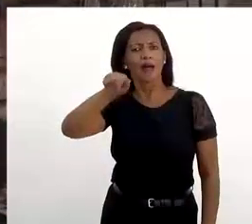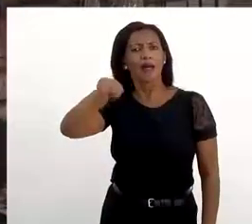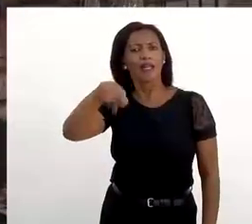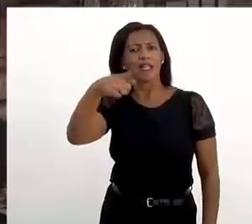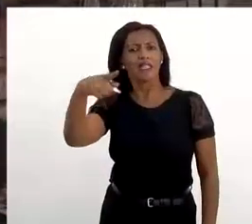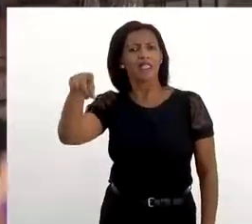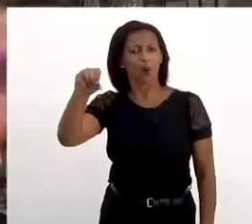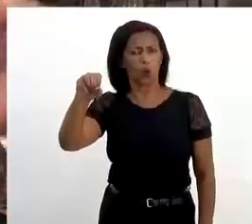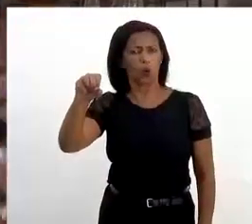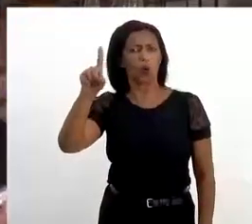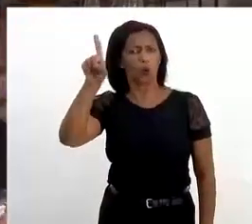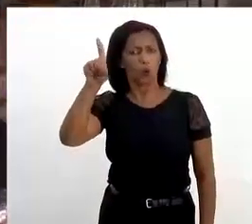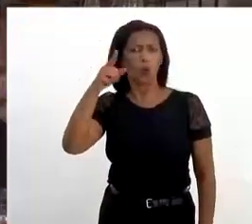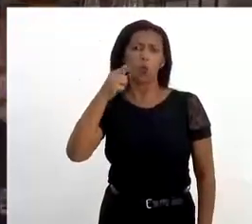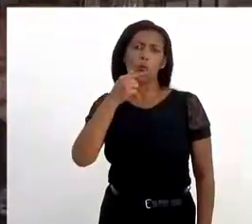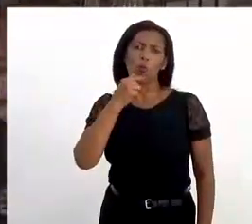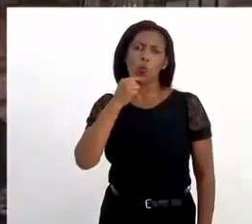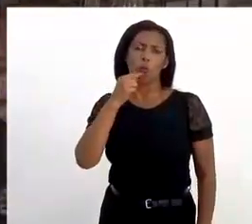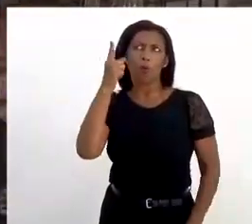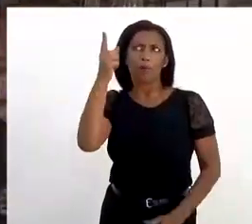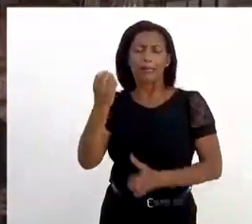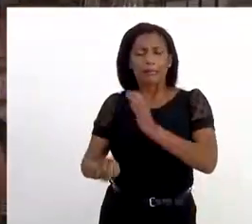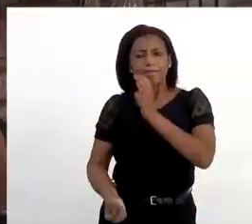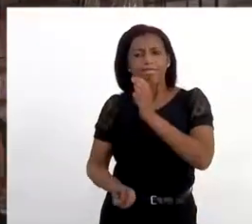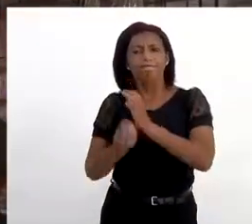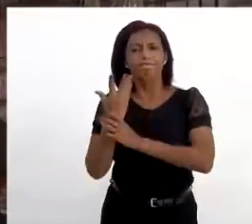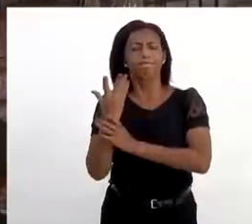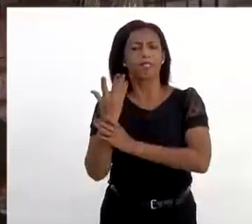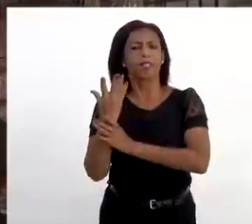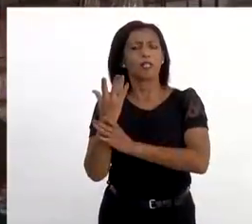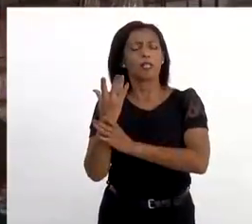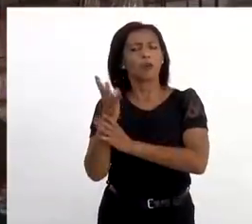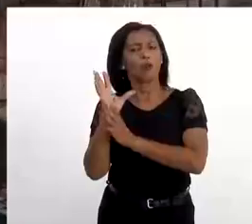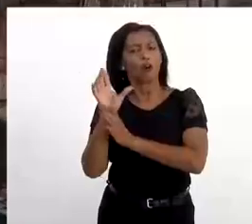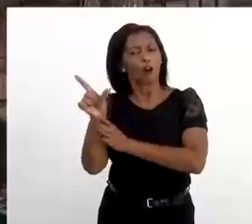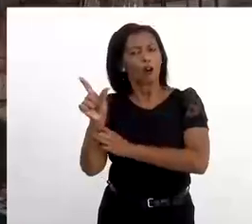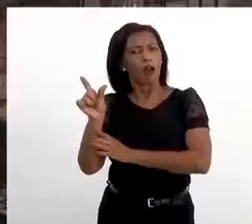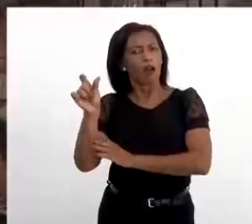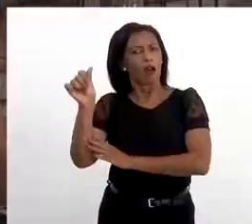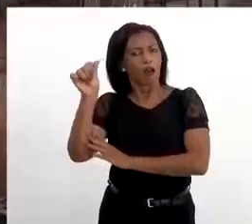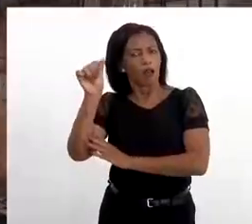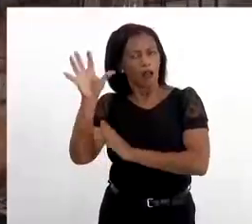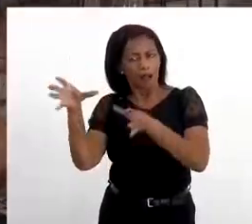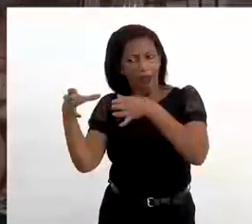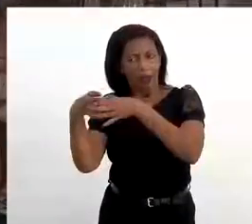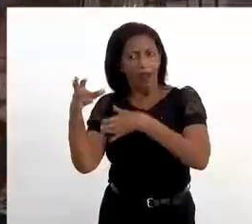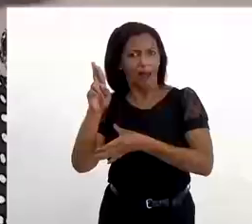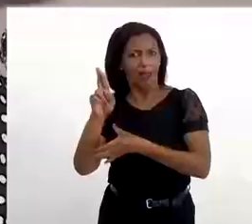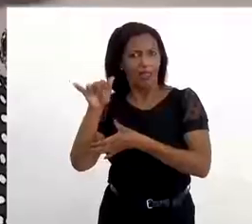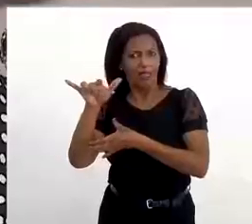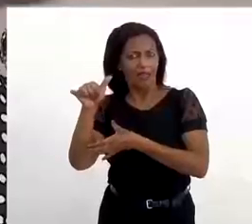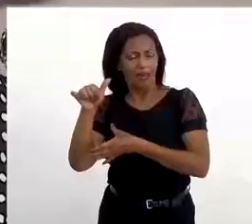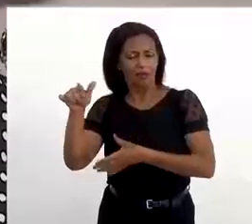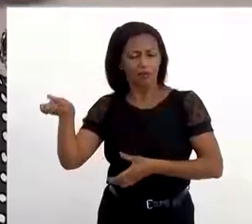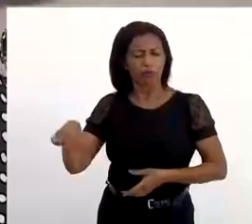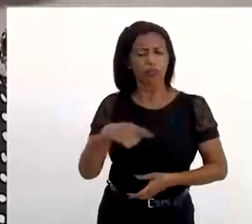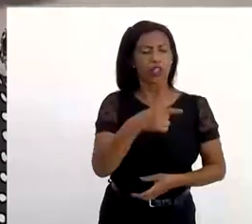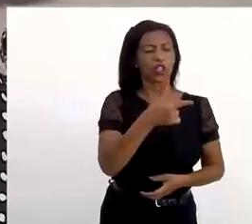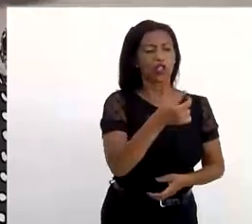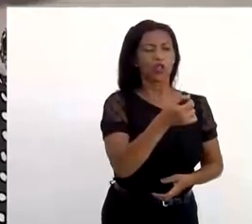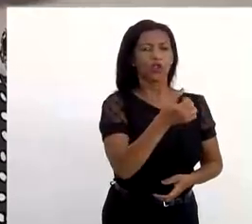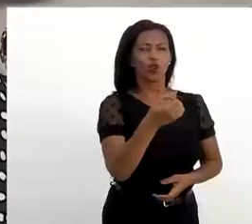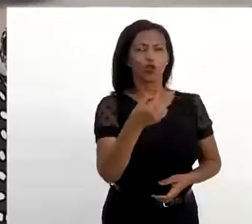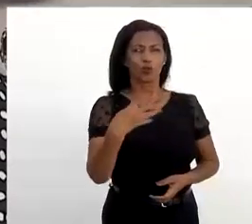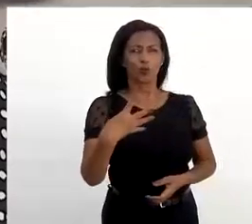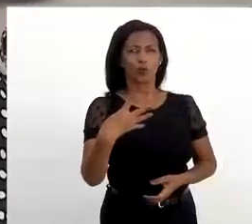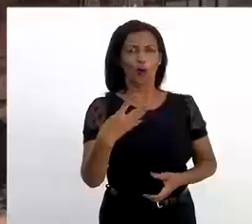que ele era dentista. Ele cria a Renafro em 2003 e em 2004 me convida para ser a secretária executiva. E